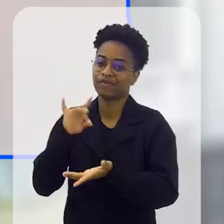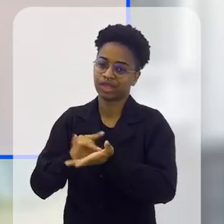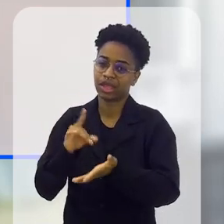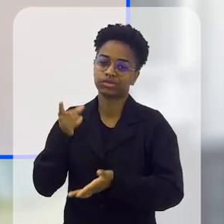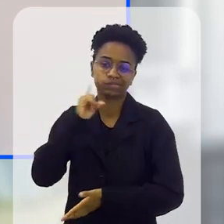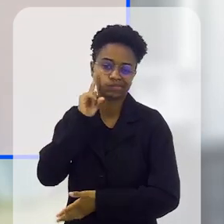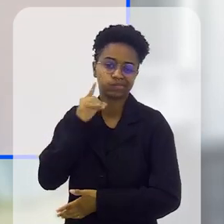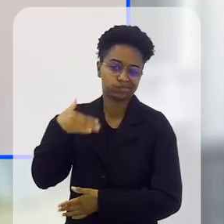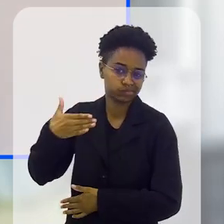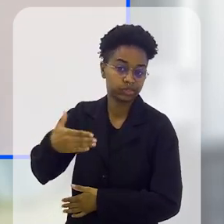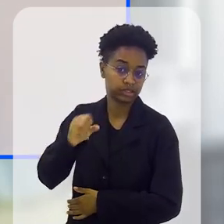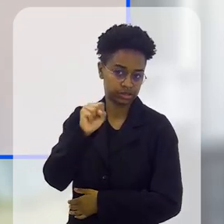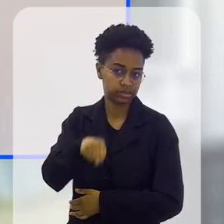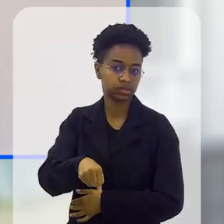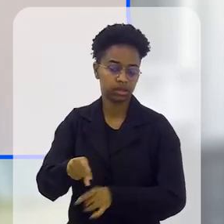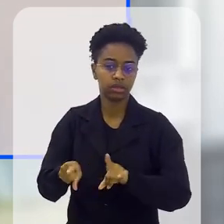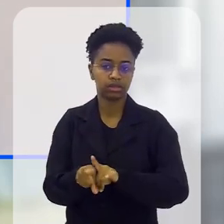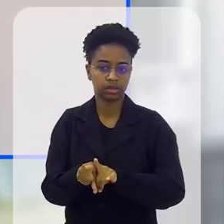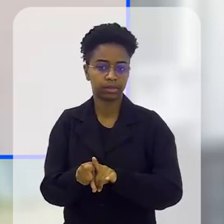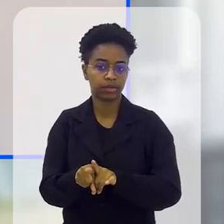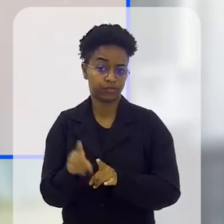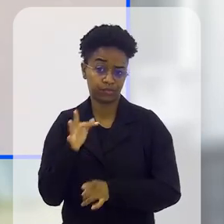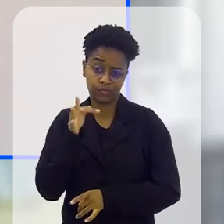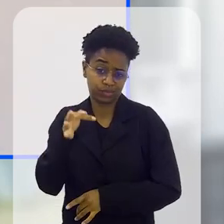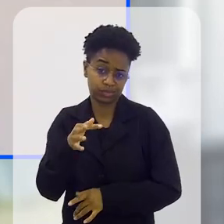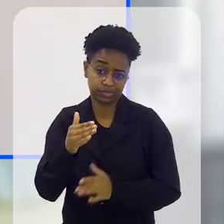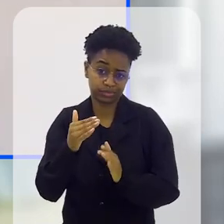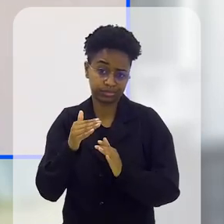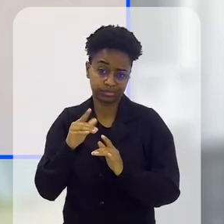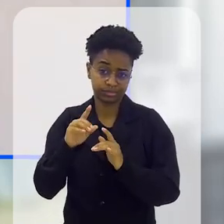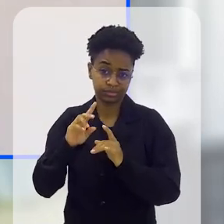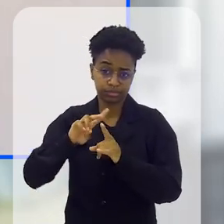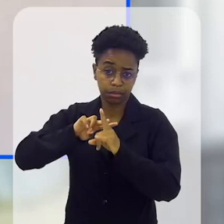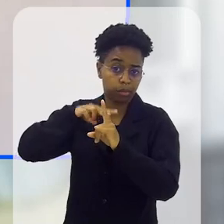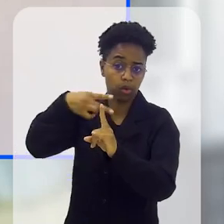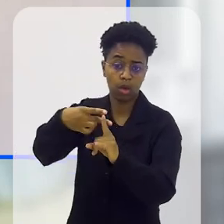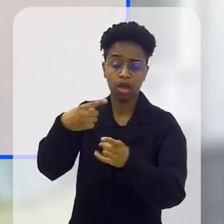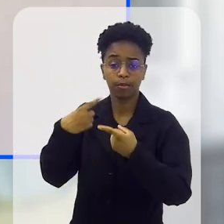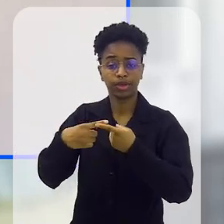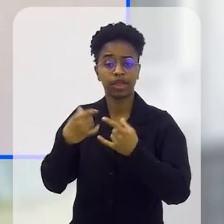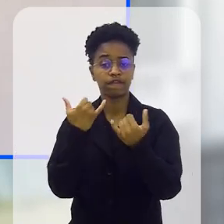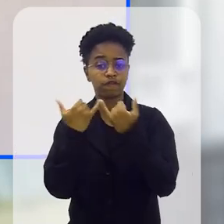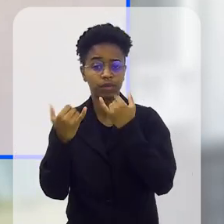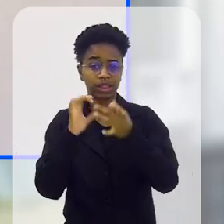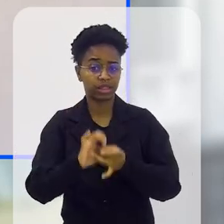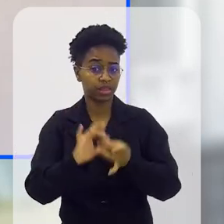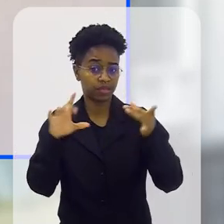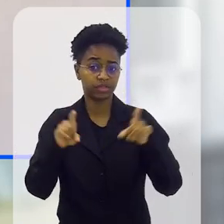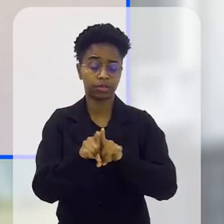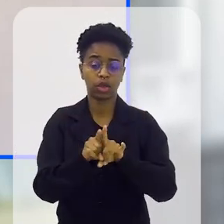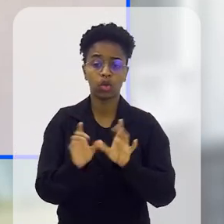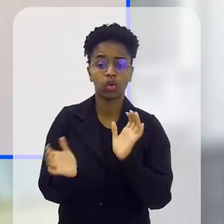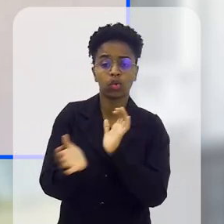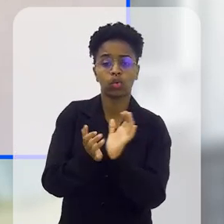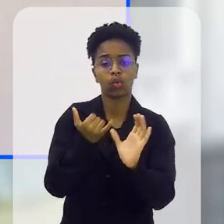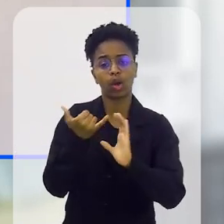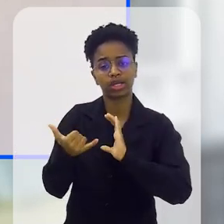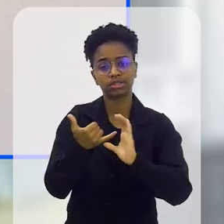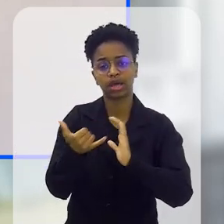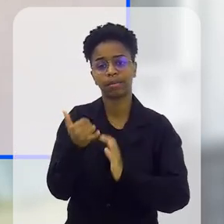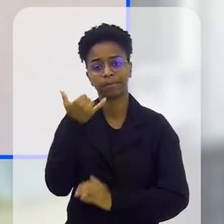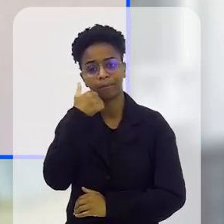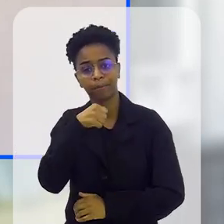realmente faz parte do nosso dia a dia sim. Vai fazer cada vez mais, né? A informação é muito livre, os grupos de